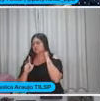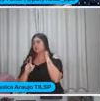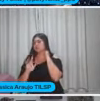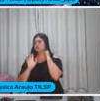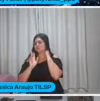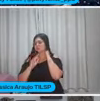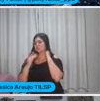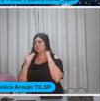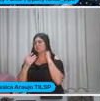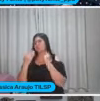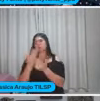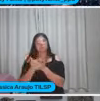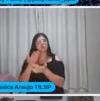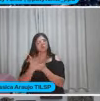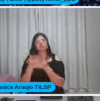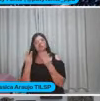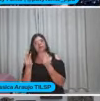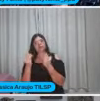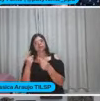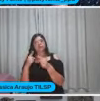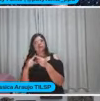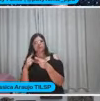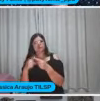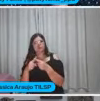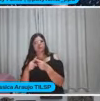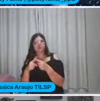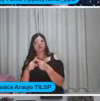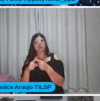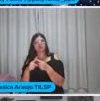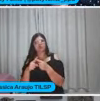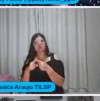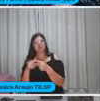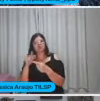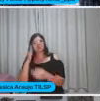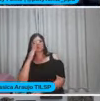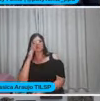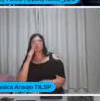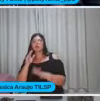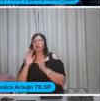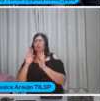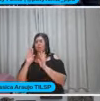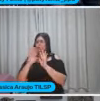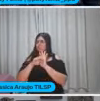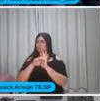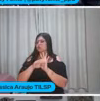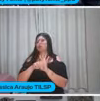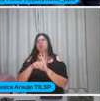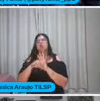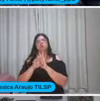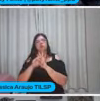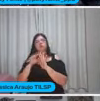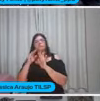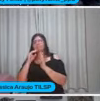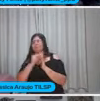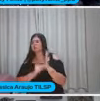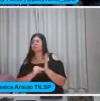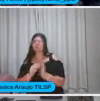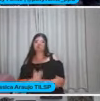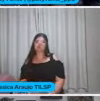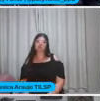Estudar muito Por quê? Só quem domina Conceitualmente Ousa metodologicamente